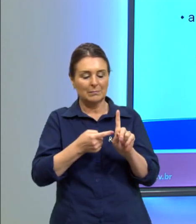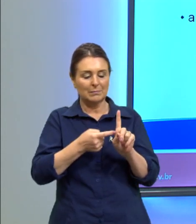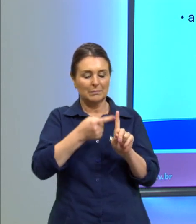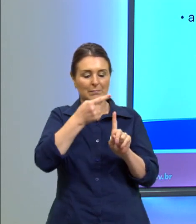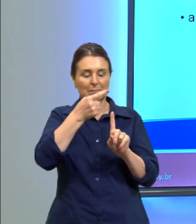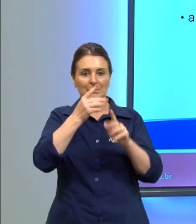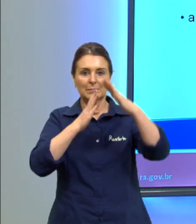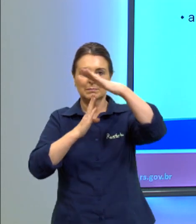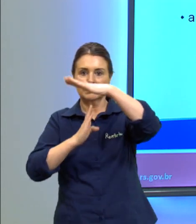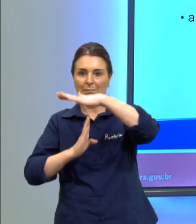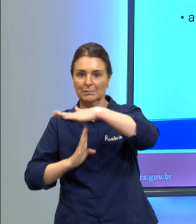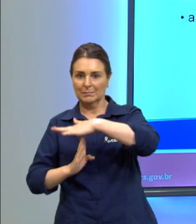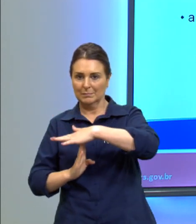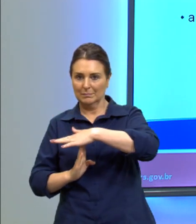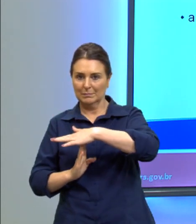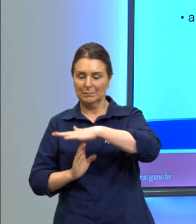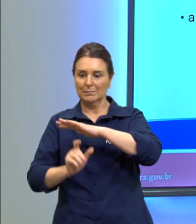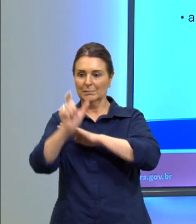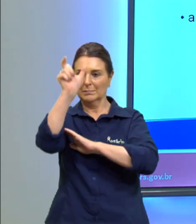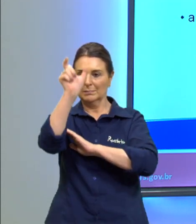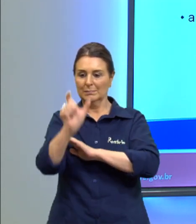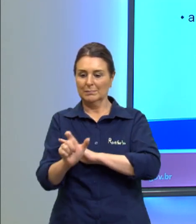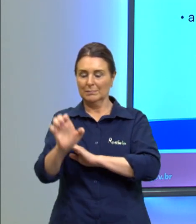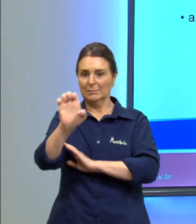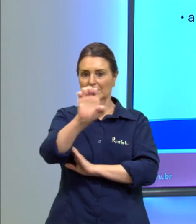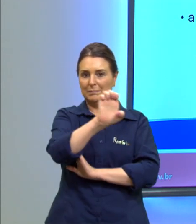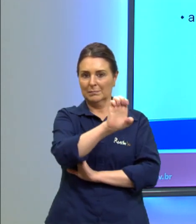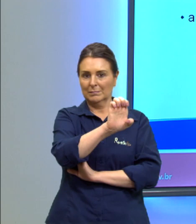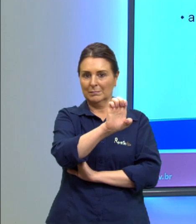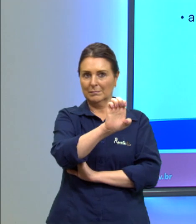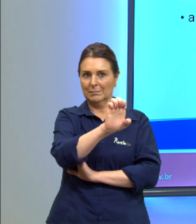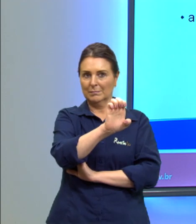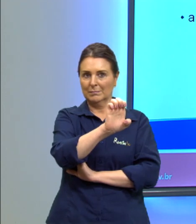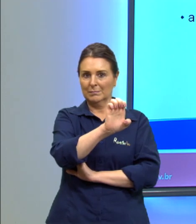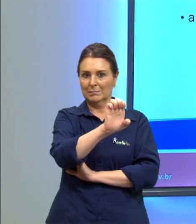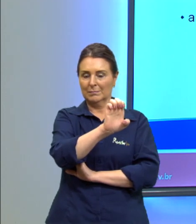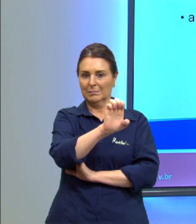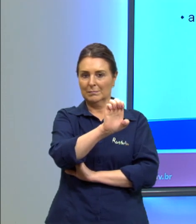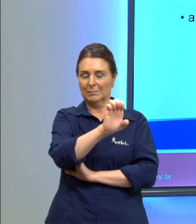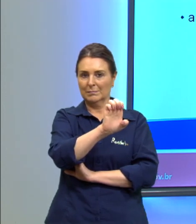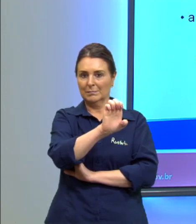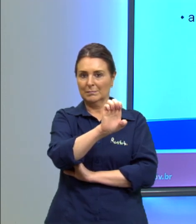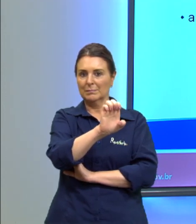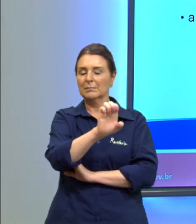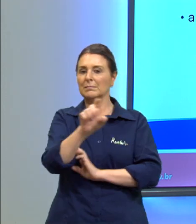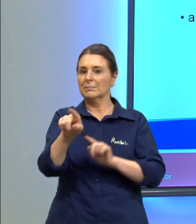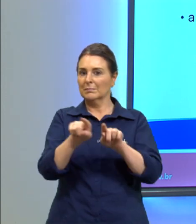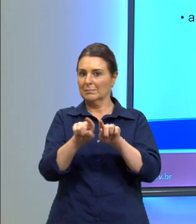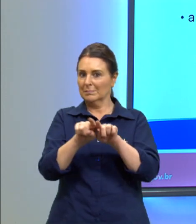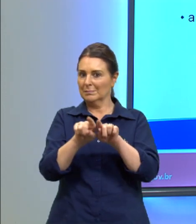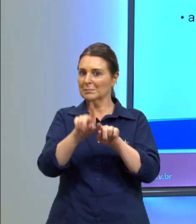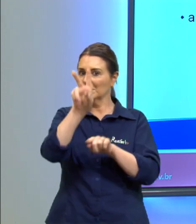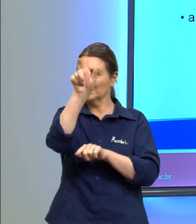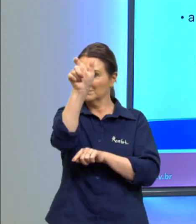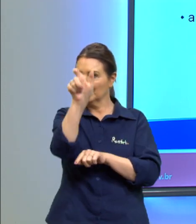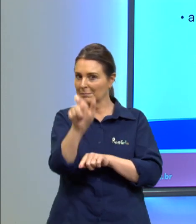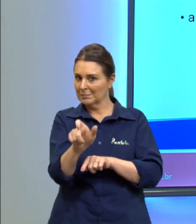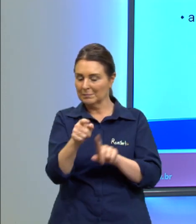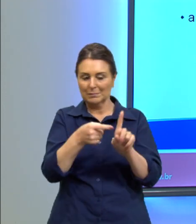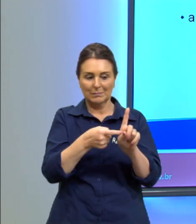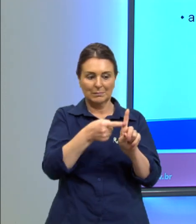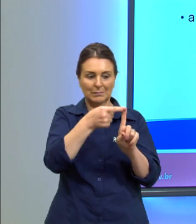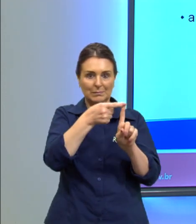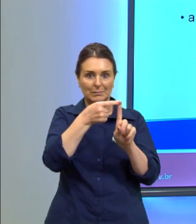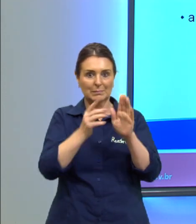mínima na coluna da esquerda na coluna da esquerda nesse filete e há uma temperatura